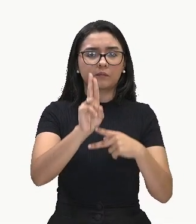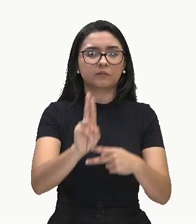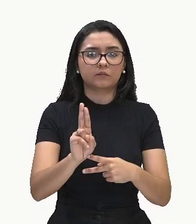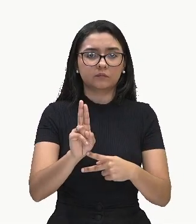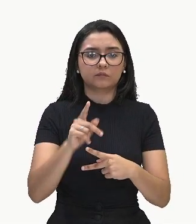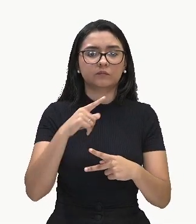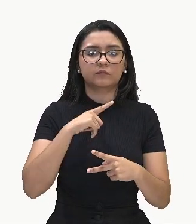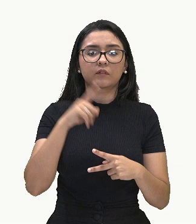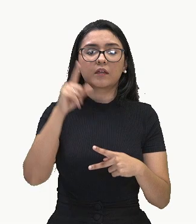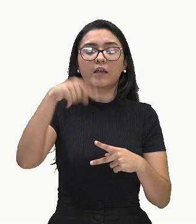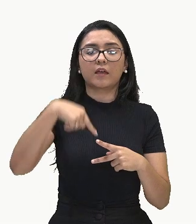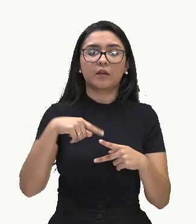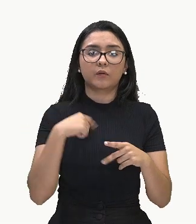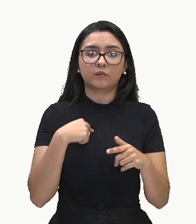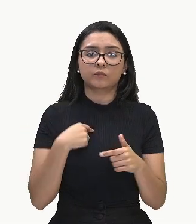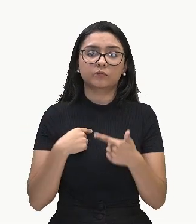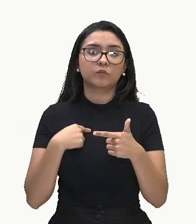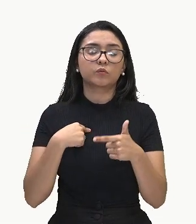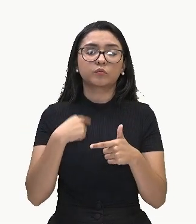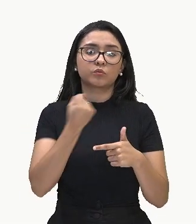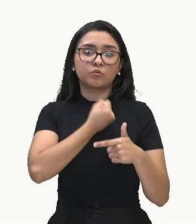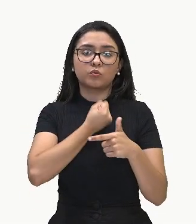nosso dividendo, tá?